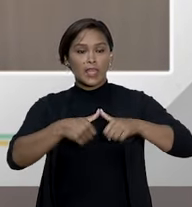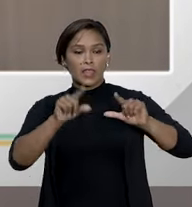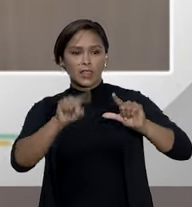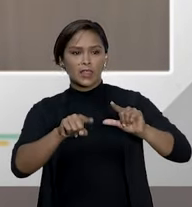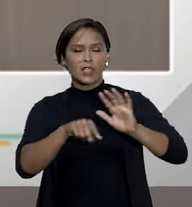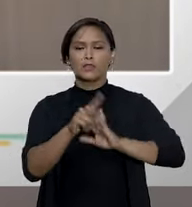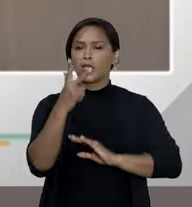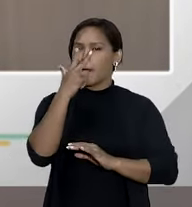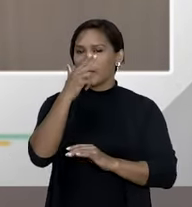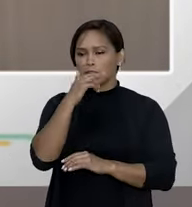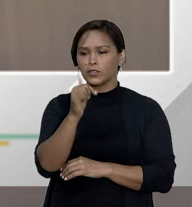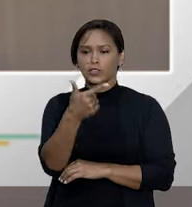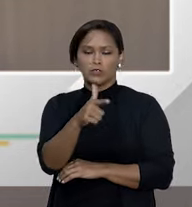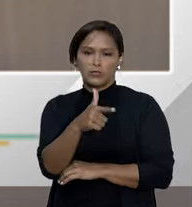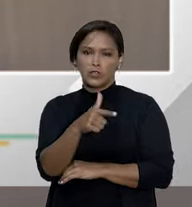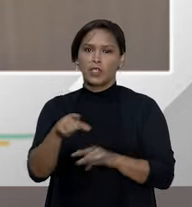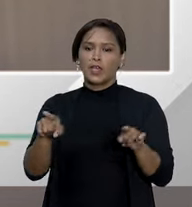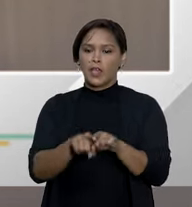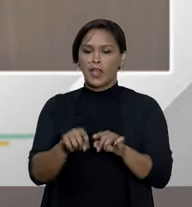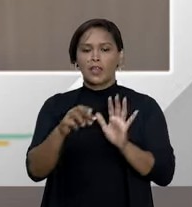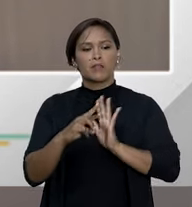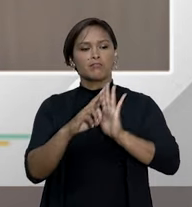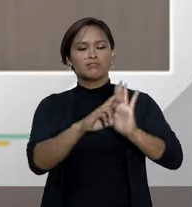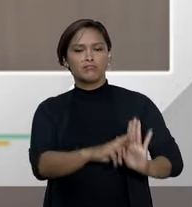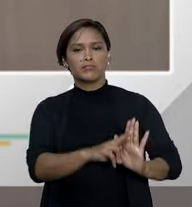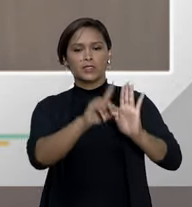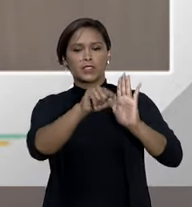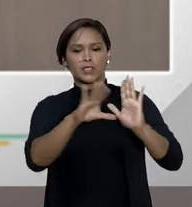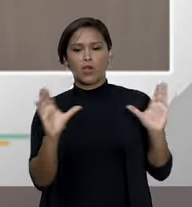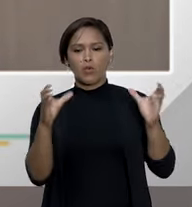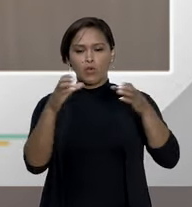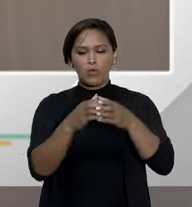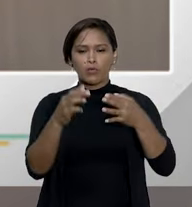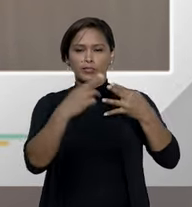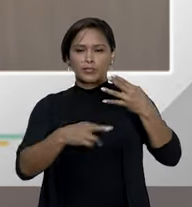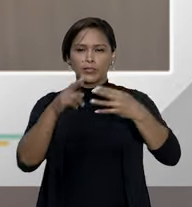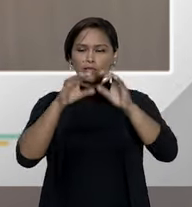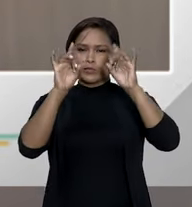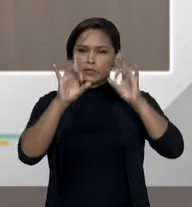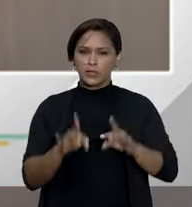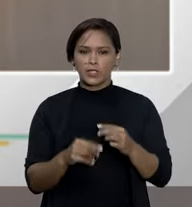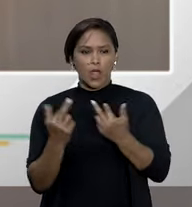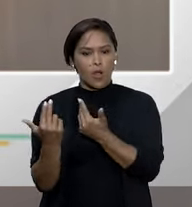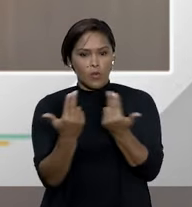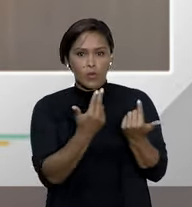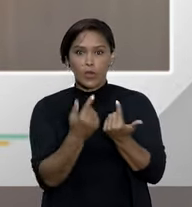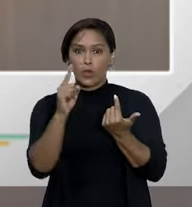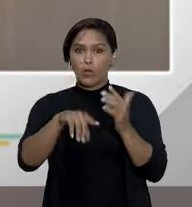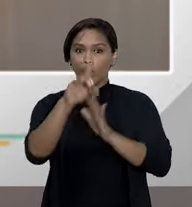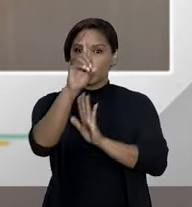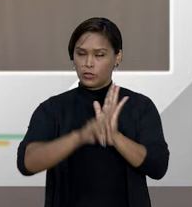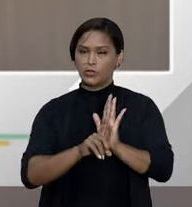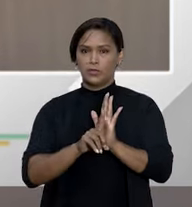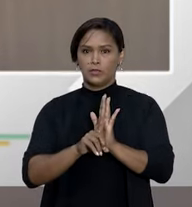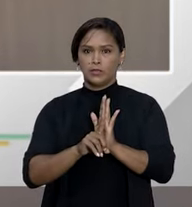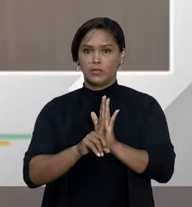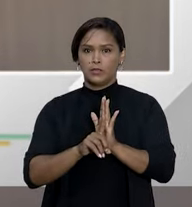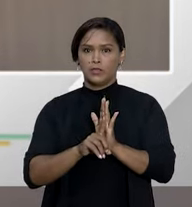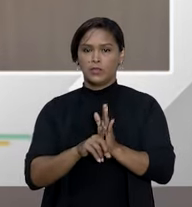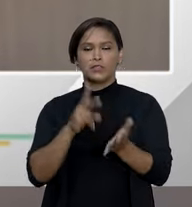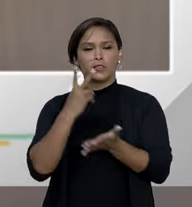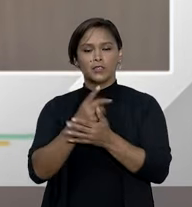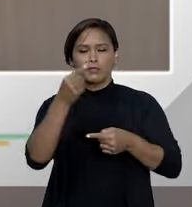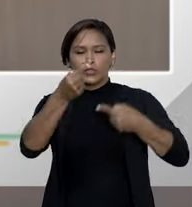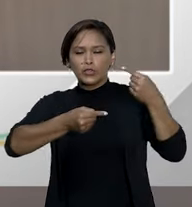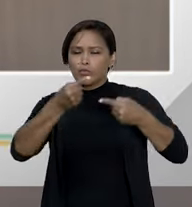recurso repetitivo, aquele que representa o grupo de recursos especiais que tem um fundamento em idêntica à questão de direito, a gente sempre